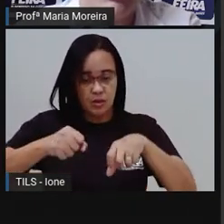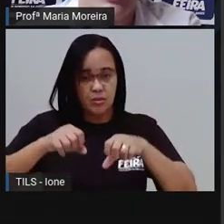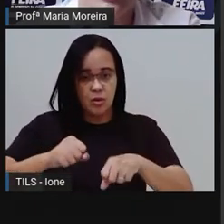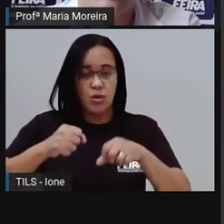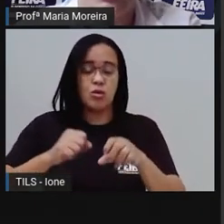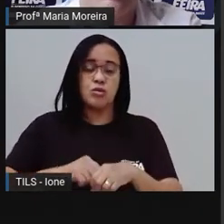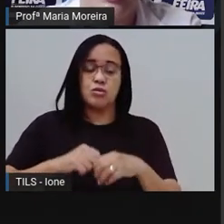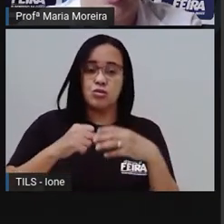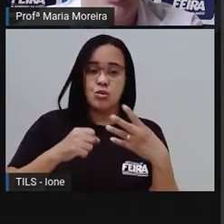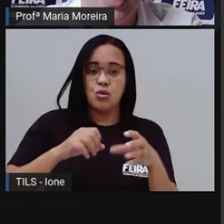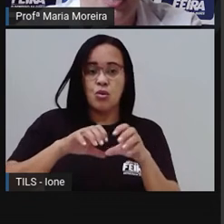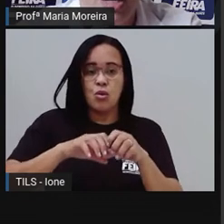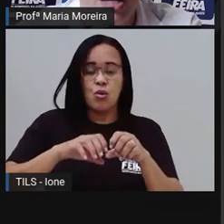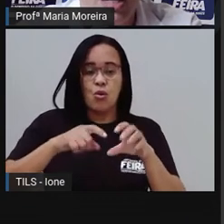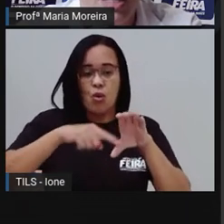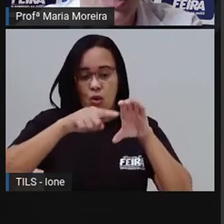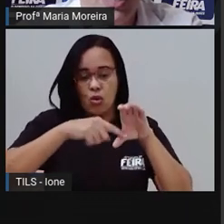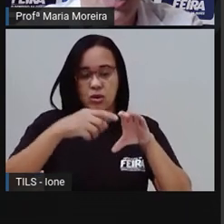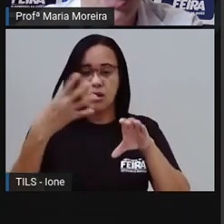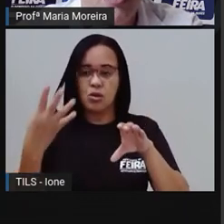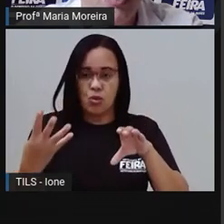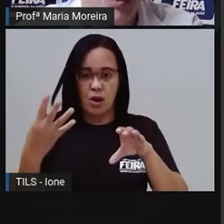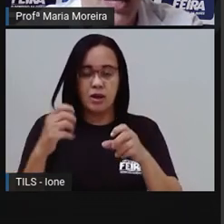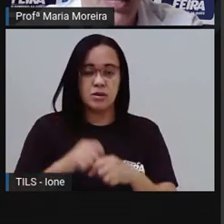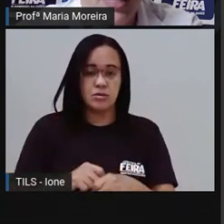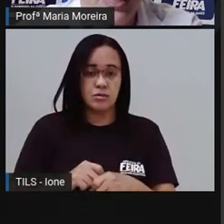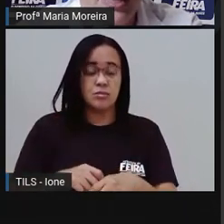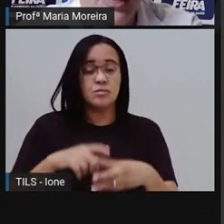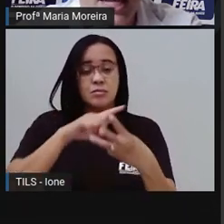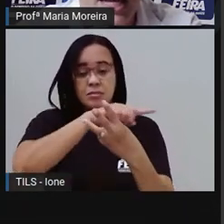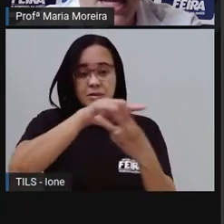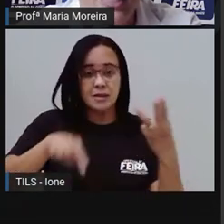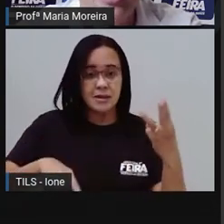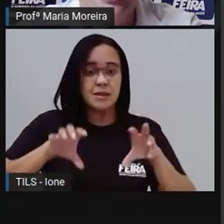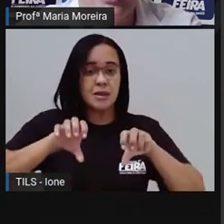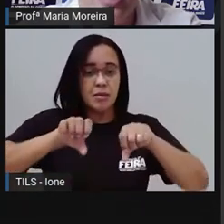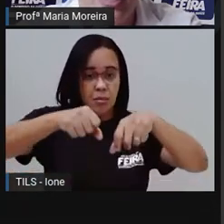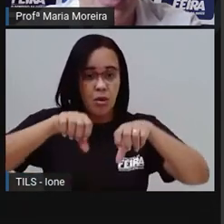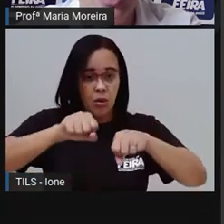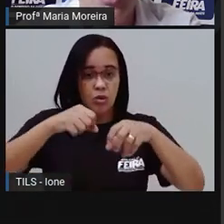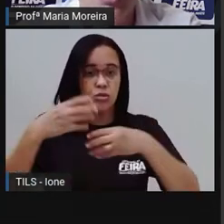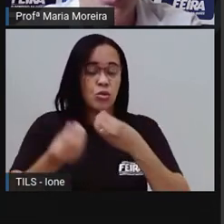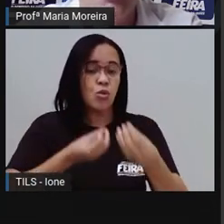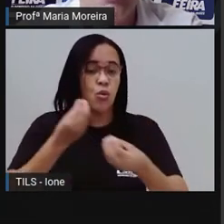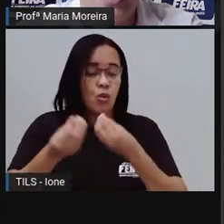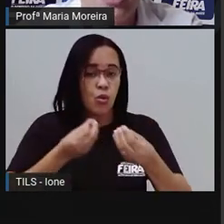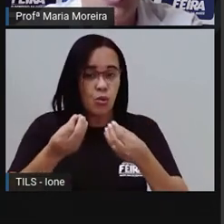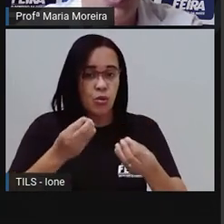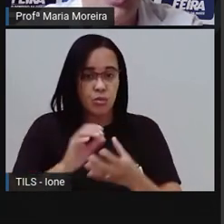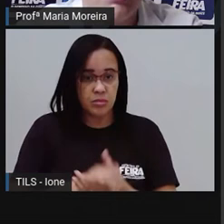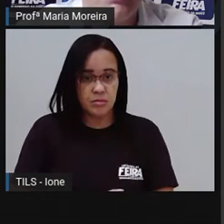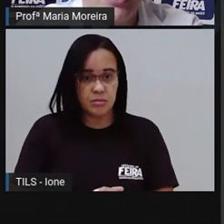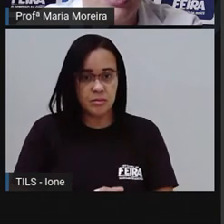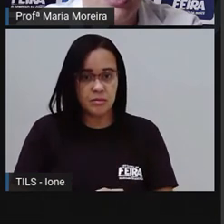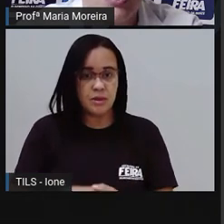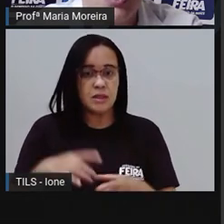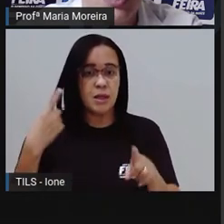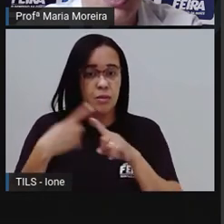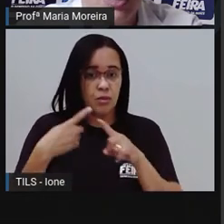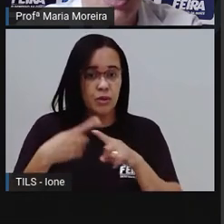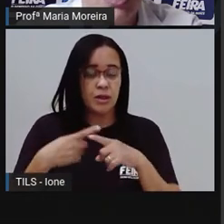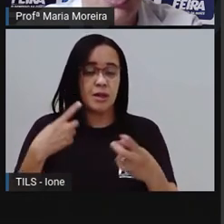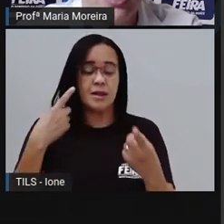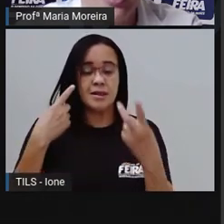motos. Três motos será o quê, ó? Vamos lá. Três, não é isso? Vezes quanto? Vezes